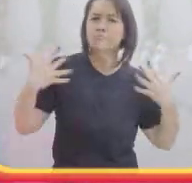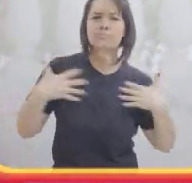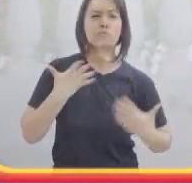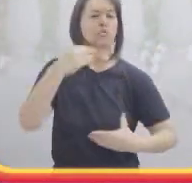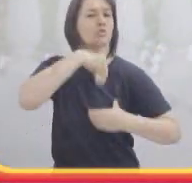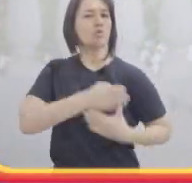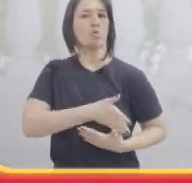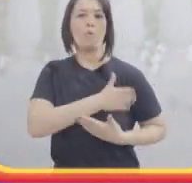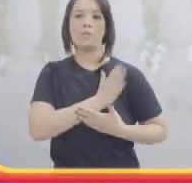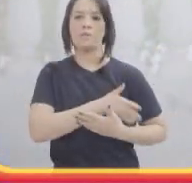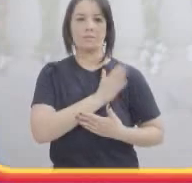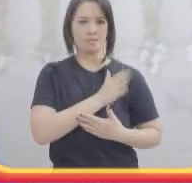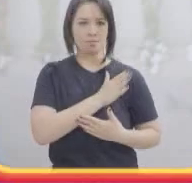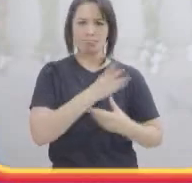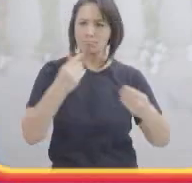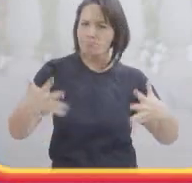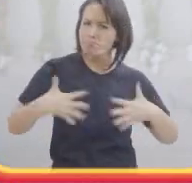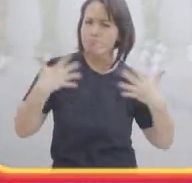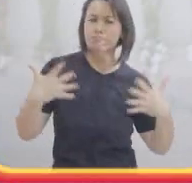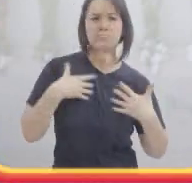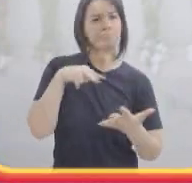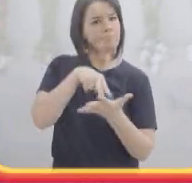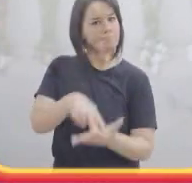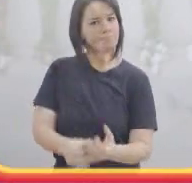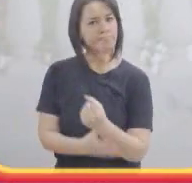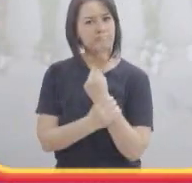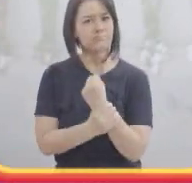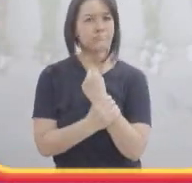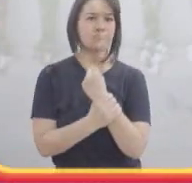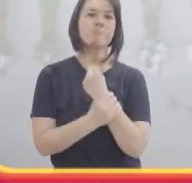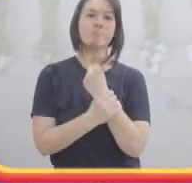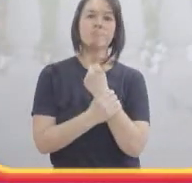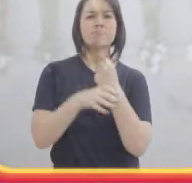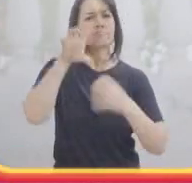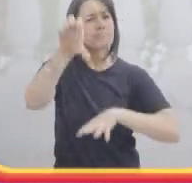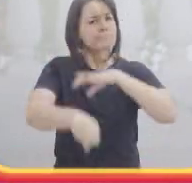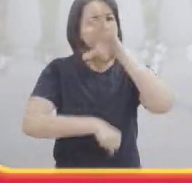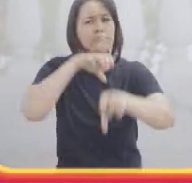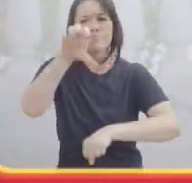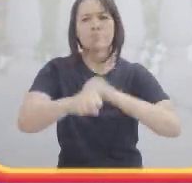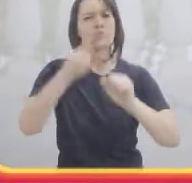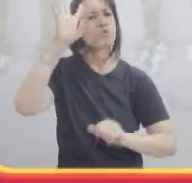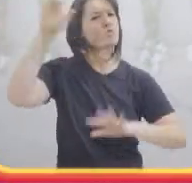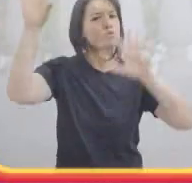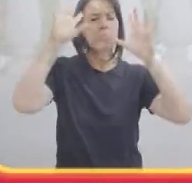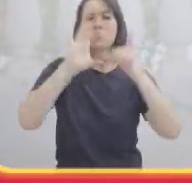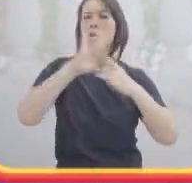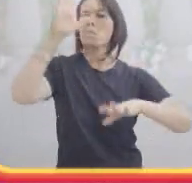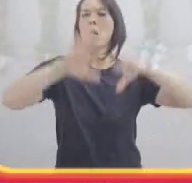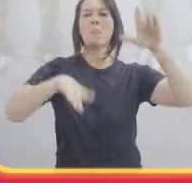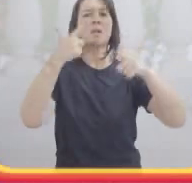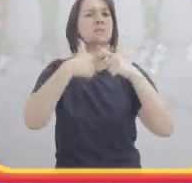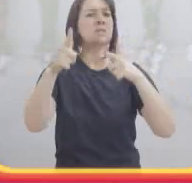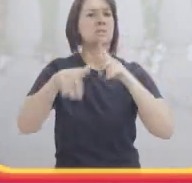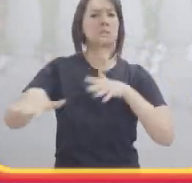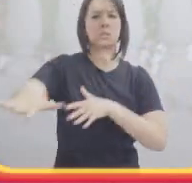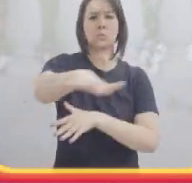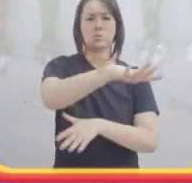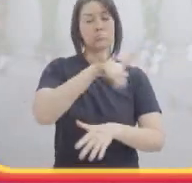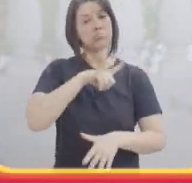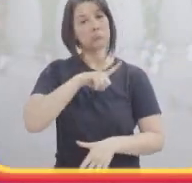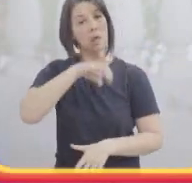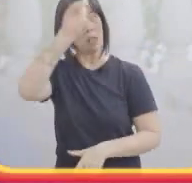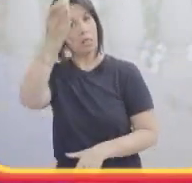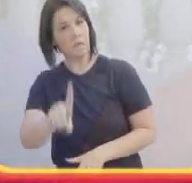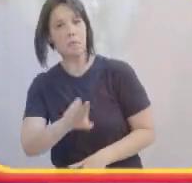muita, muita, muita persistência, vamos correr atrás dos sonhos, independente das dificuldades, de ter deficiência ou não, a diversidade, todo mundo tem, né?